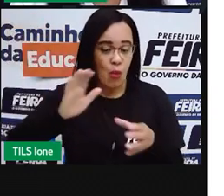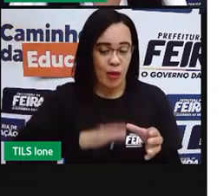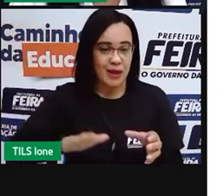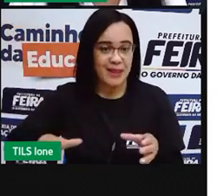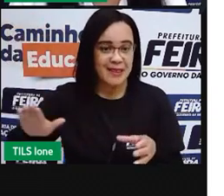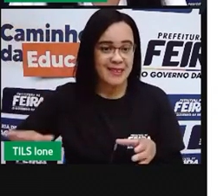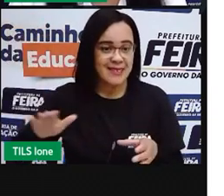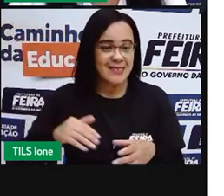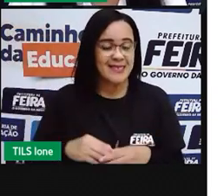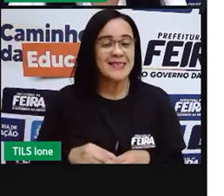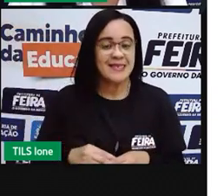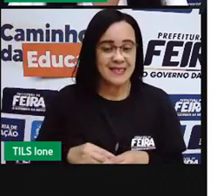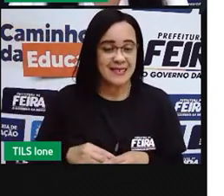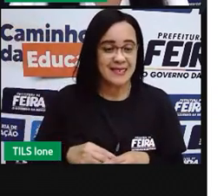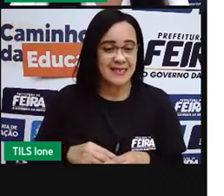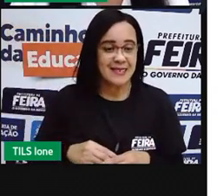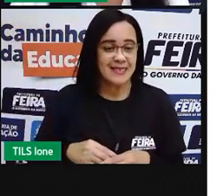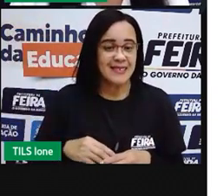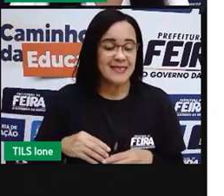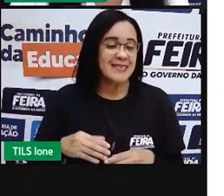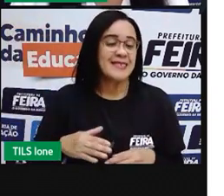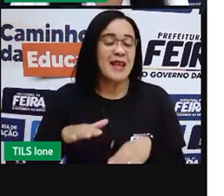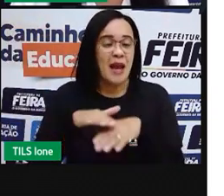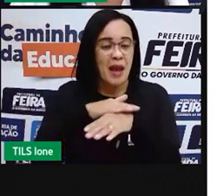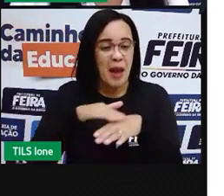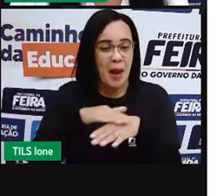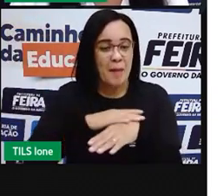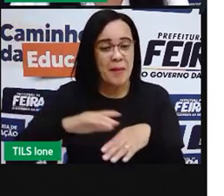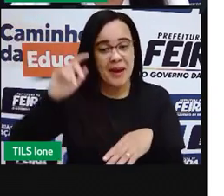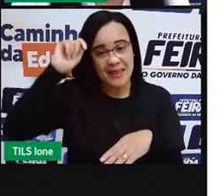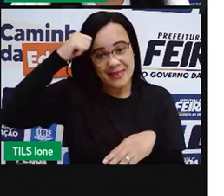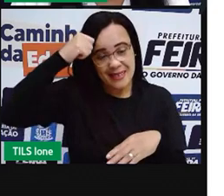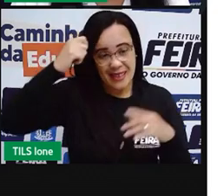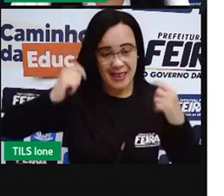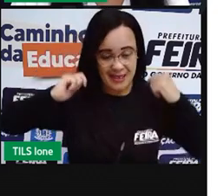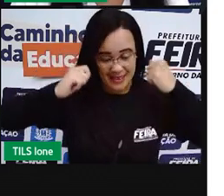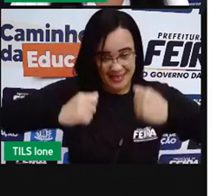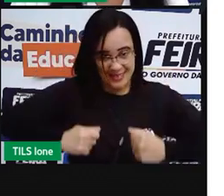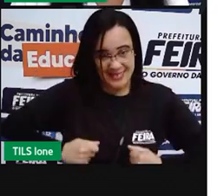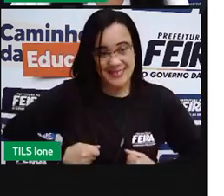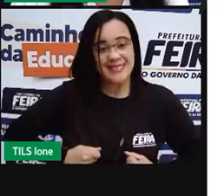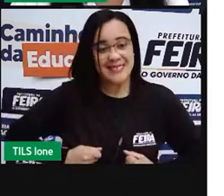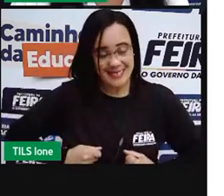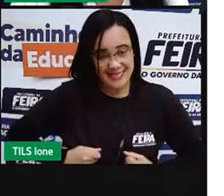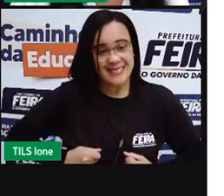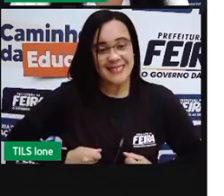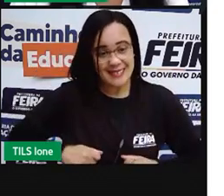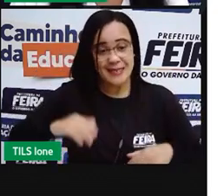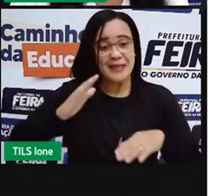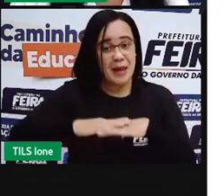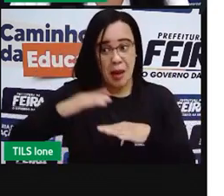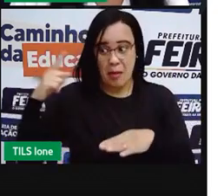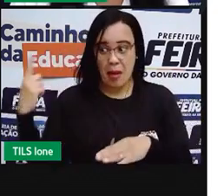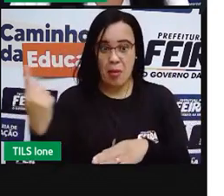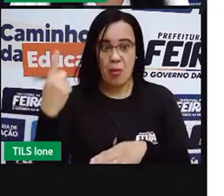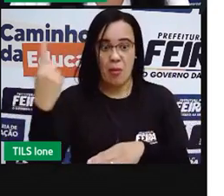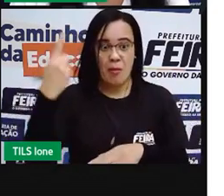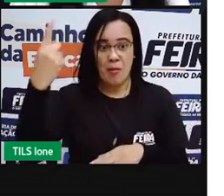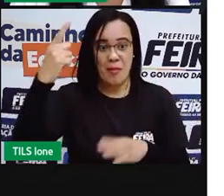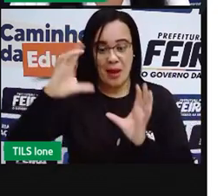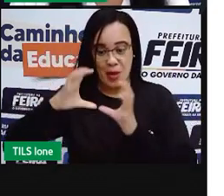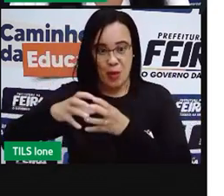essa menina de pele negra que está aqui com a jaqueta jeans, ela é a maior aqui desse grupo